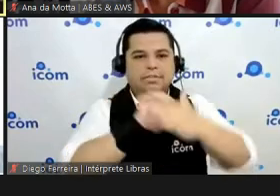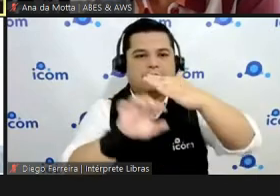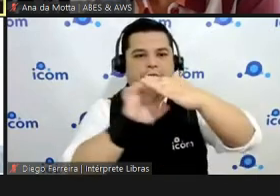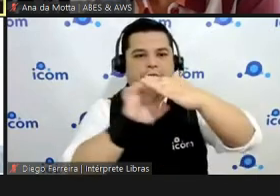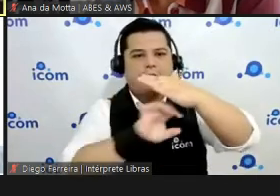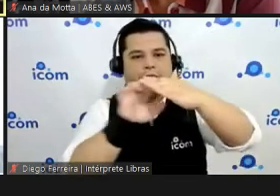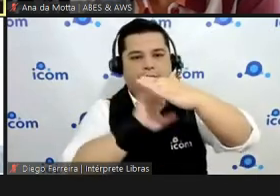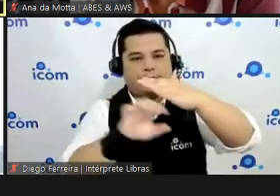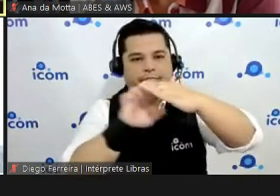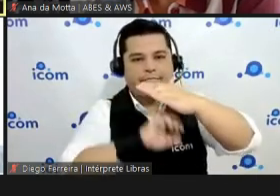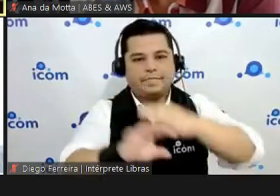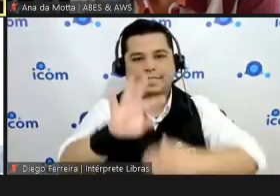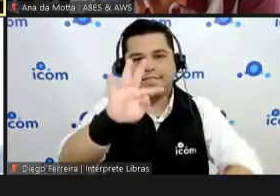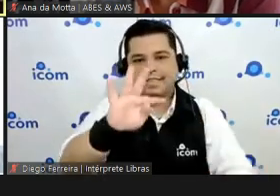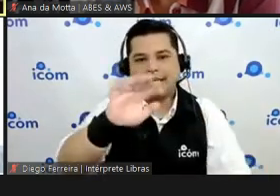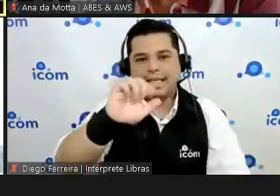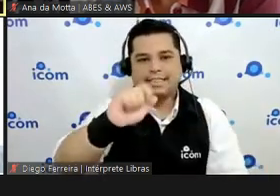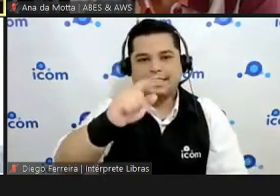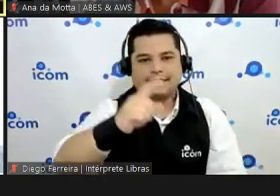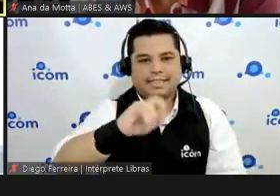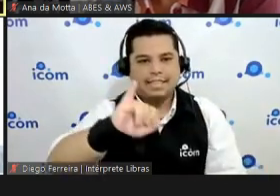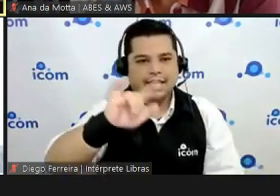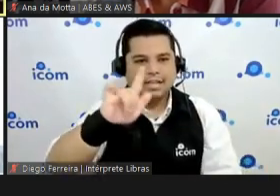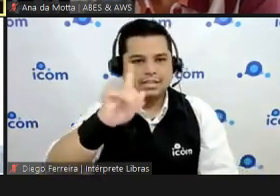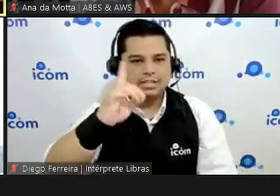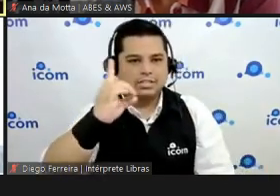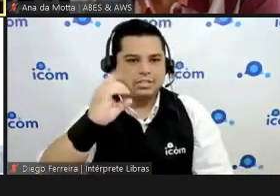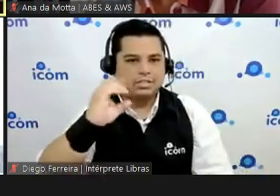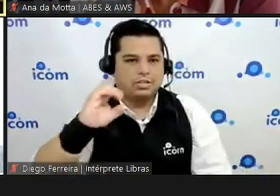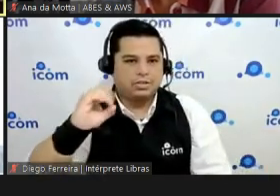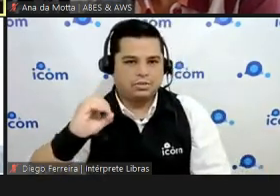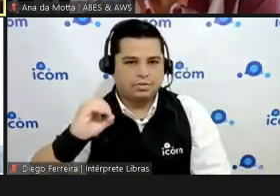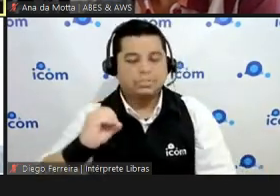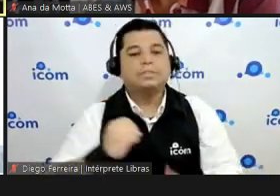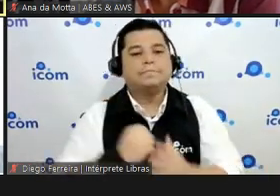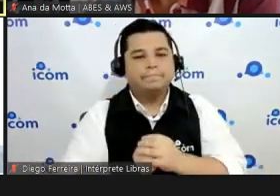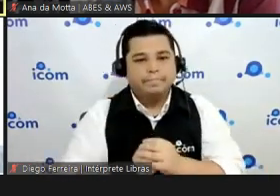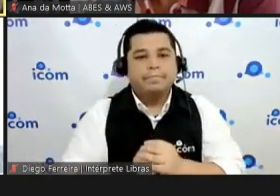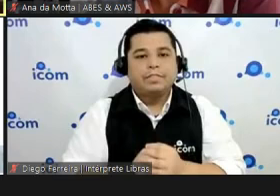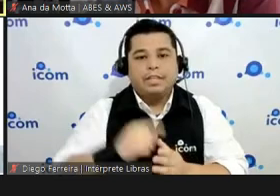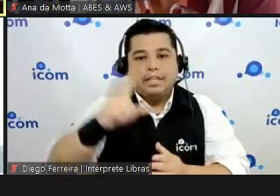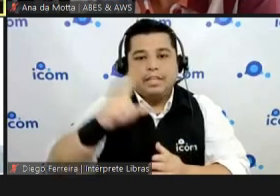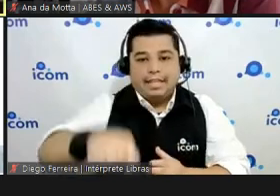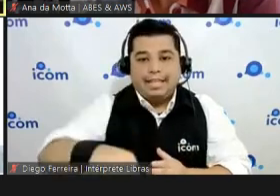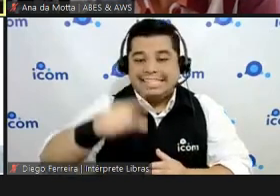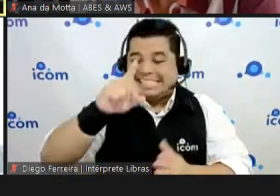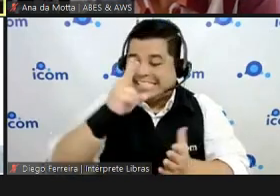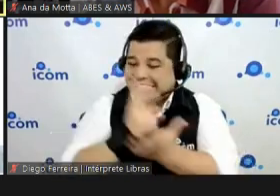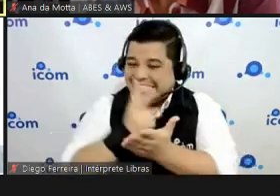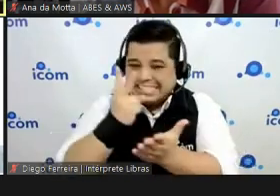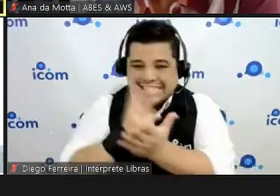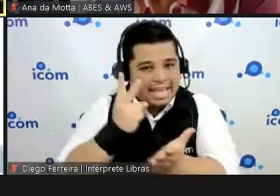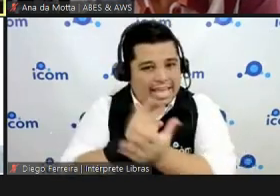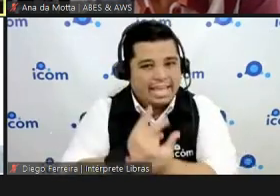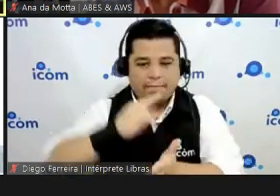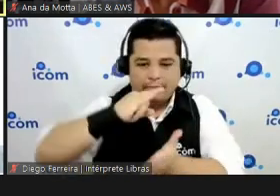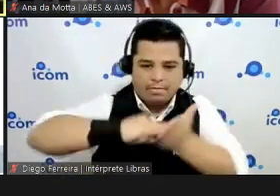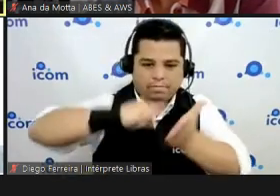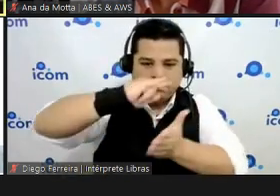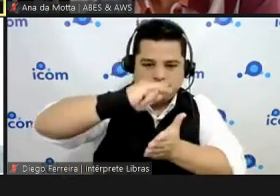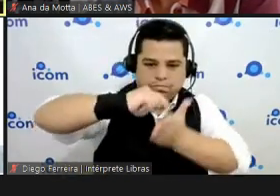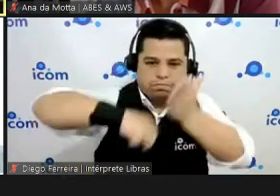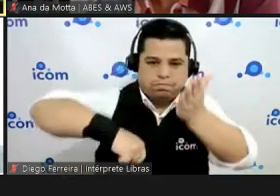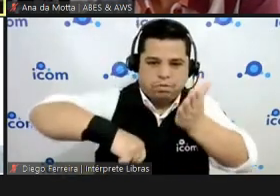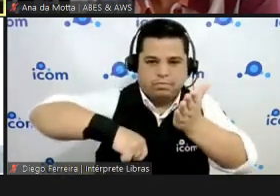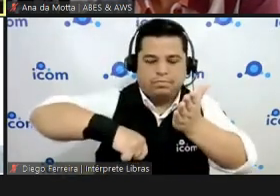isso. Não existe nada que saia da central sem solução tecnológica. Nada, nada. Nós contratamos serviço de